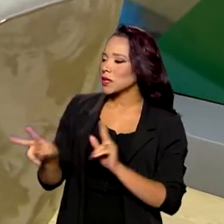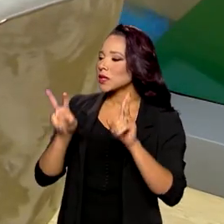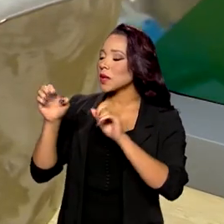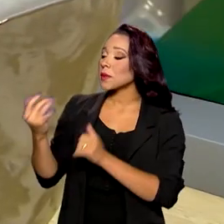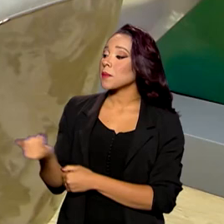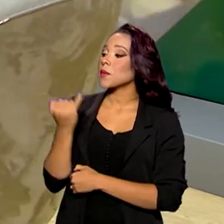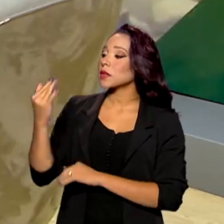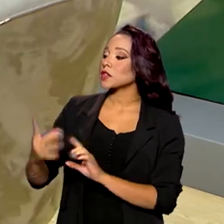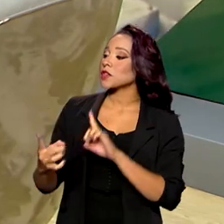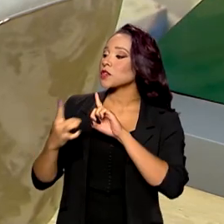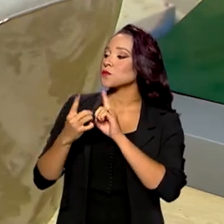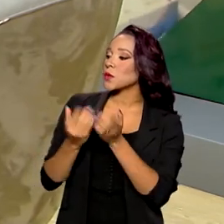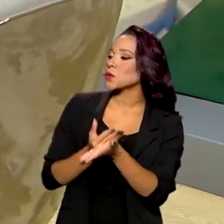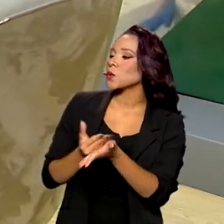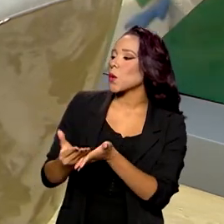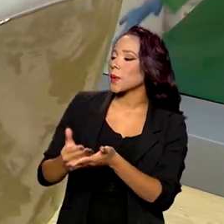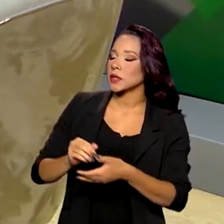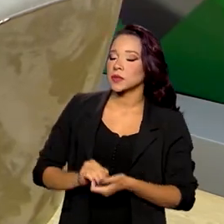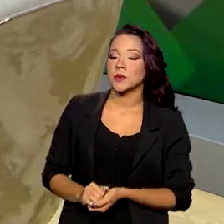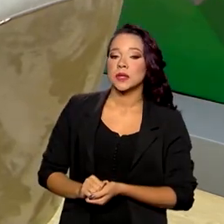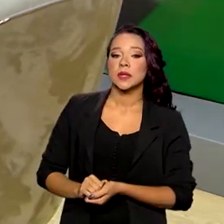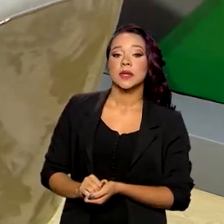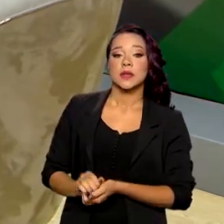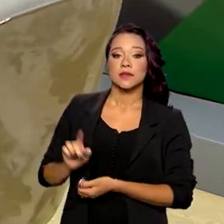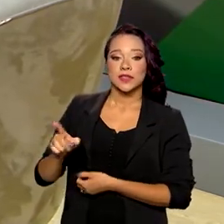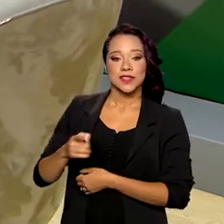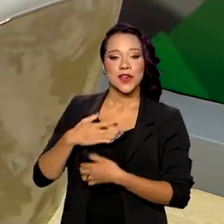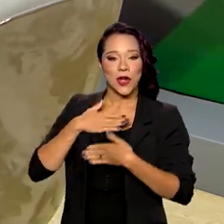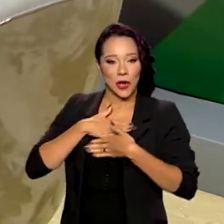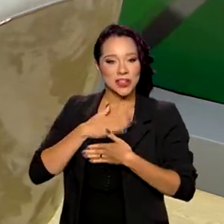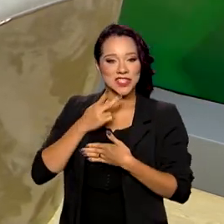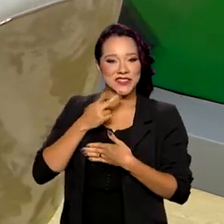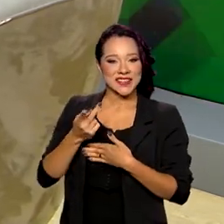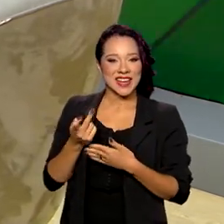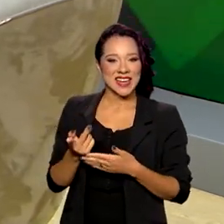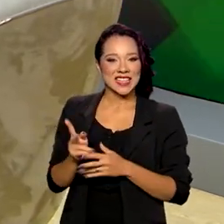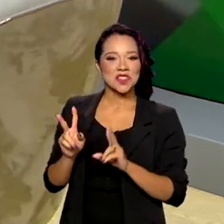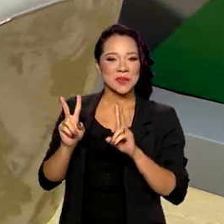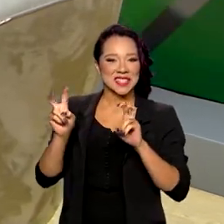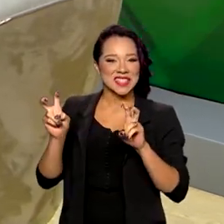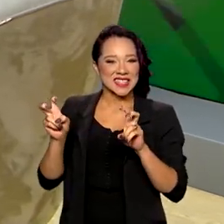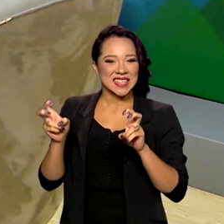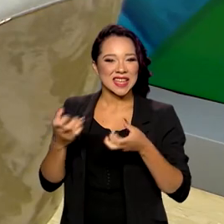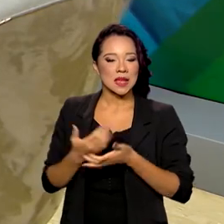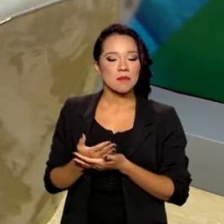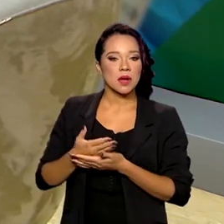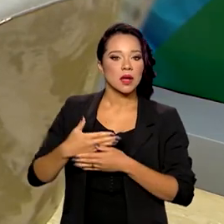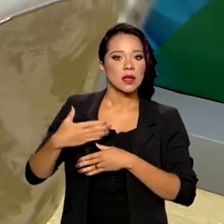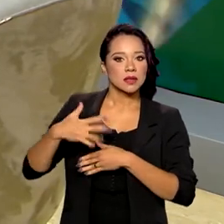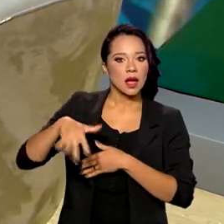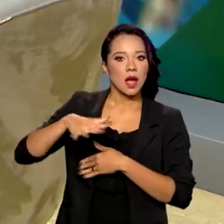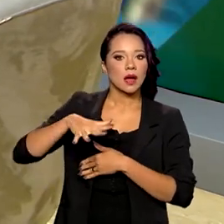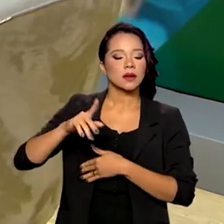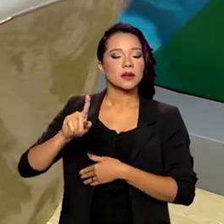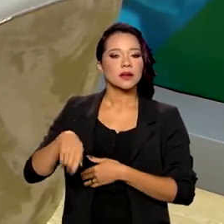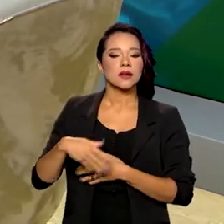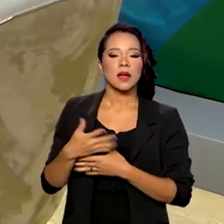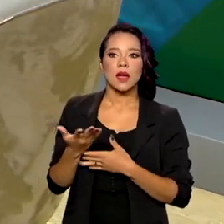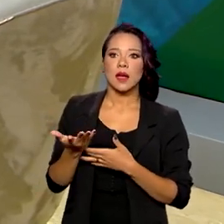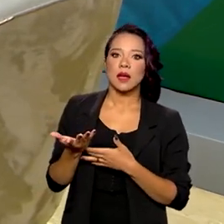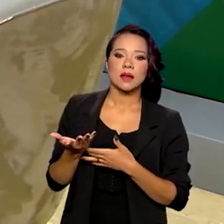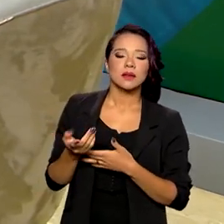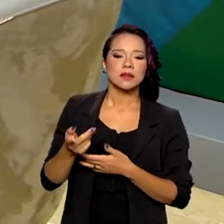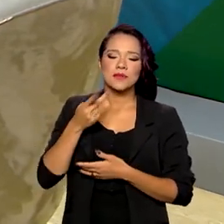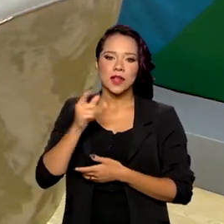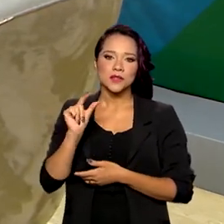da importância da atenção primária. O senhor gosta de comentar sobre esse segmento. Então, queria que o senhor